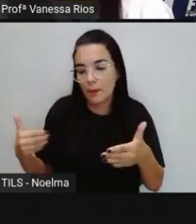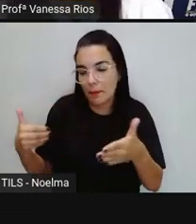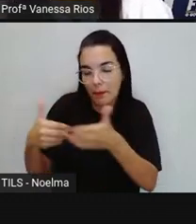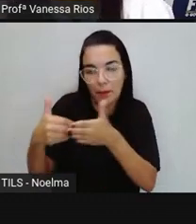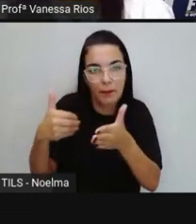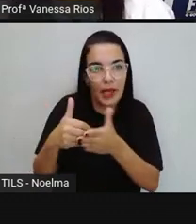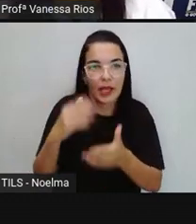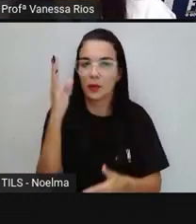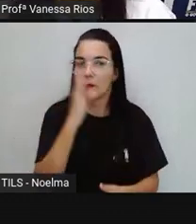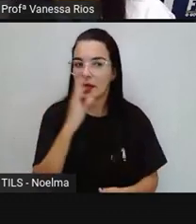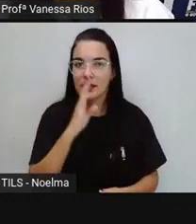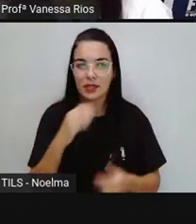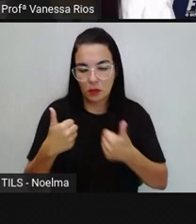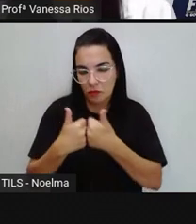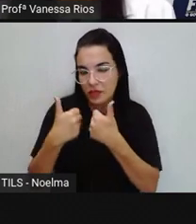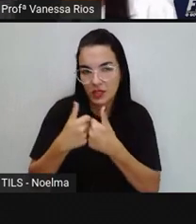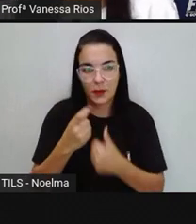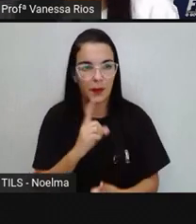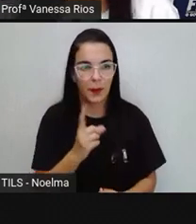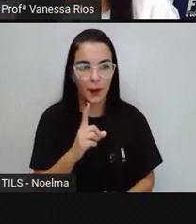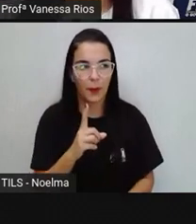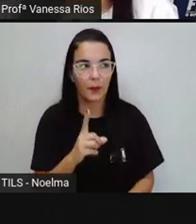geográfico brasileiro.